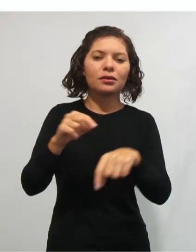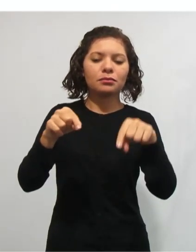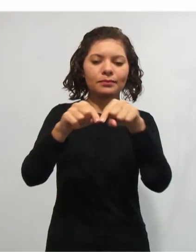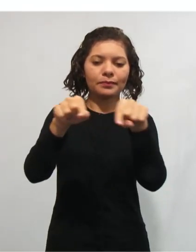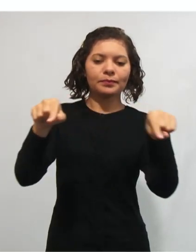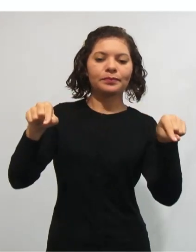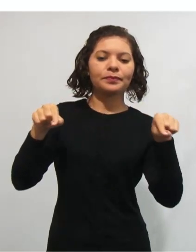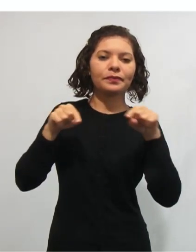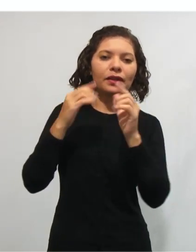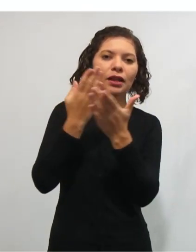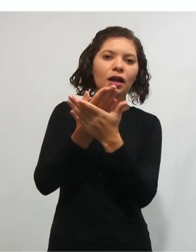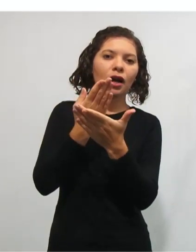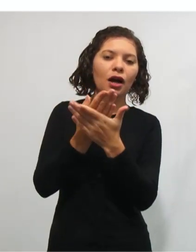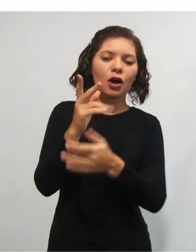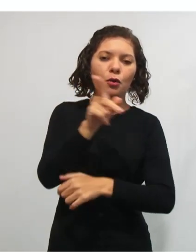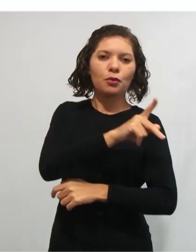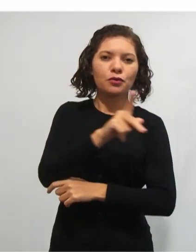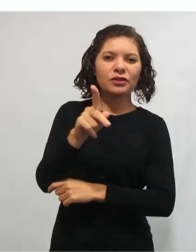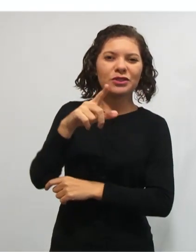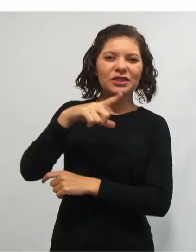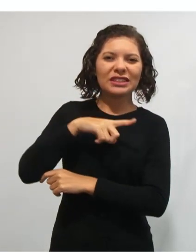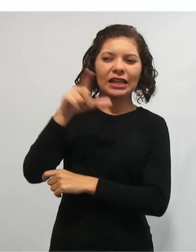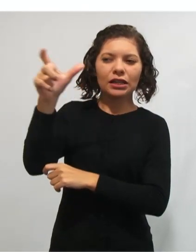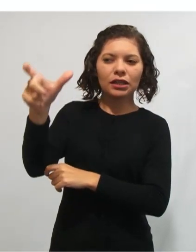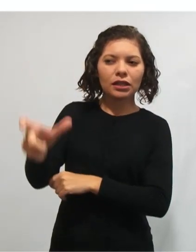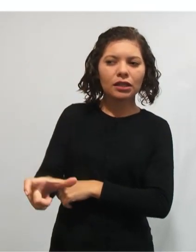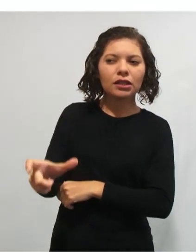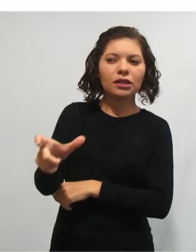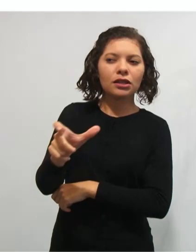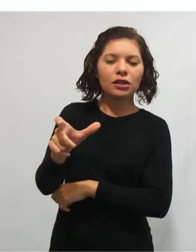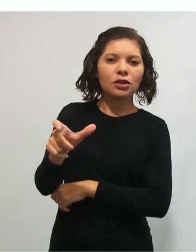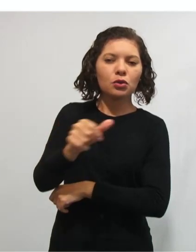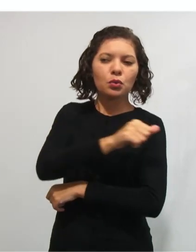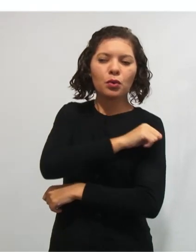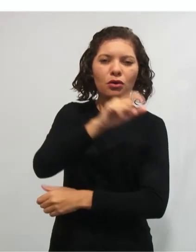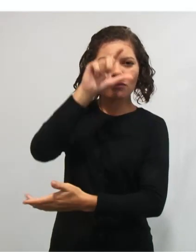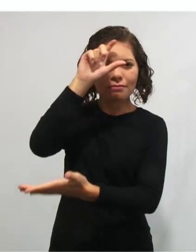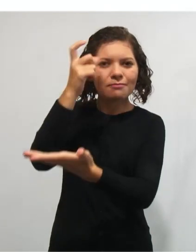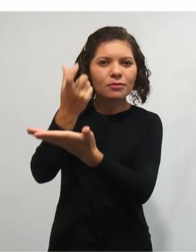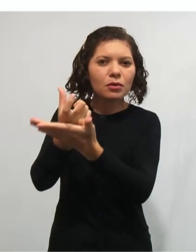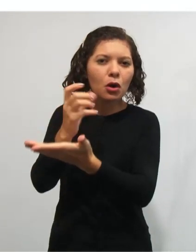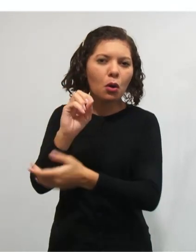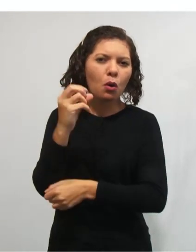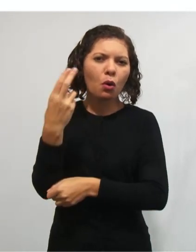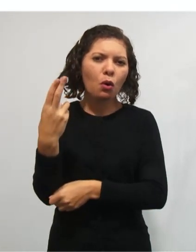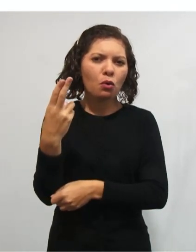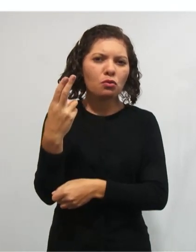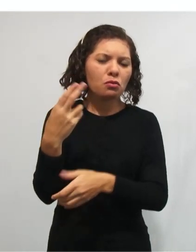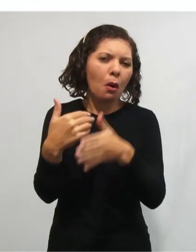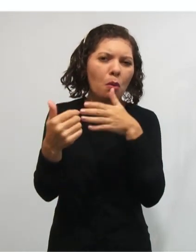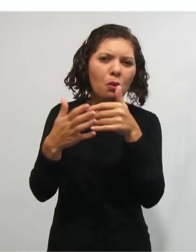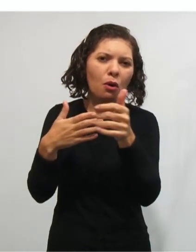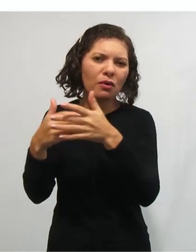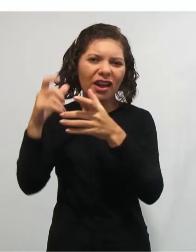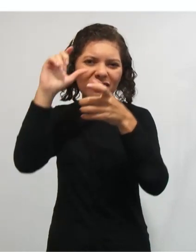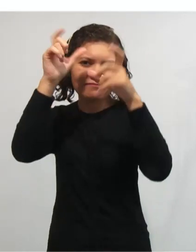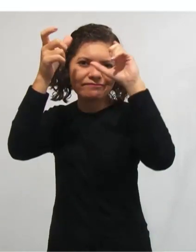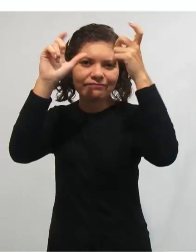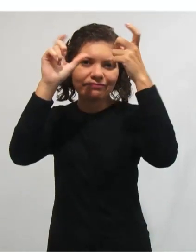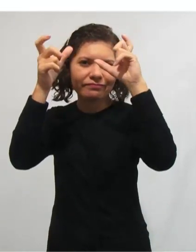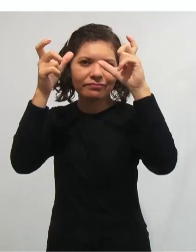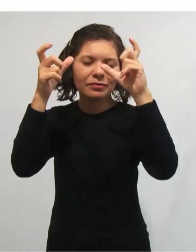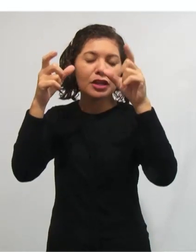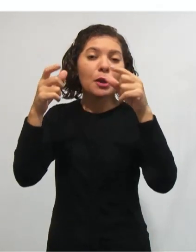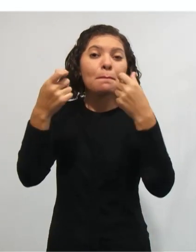professor sabe que uma vez que ele tem em sala de aula um aluno com desortografia ou qualquer outro transtorno da aprendizagem, vai demandar